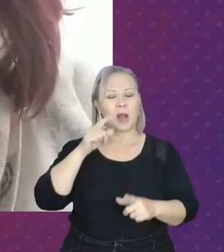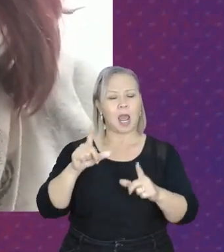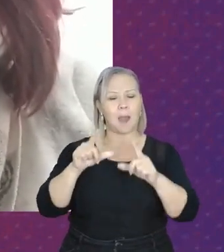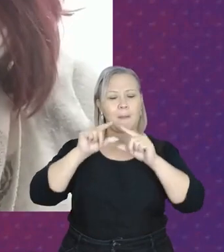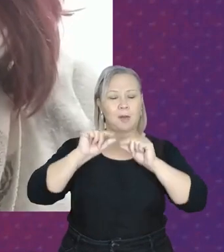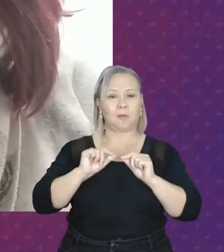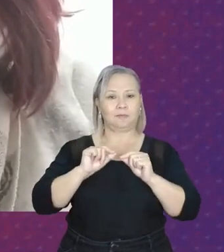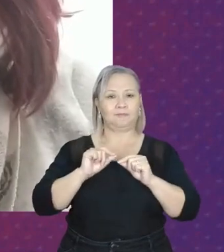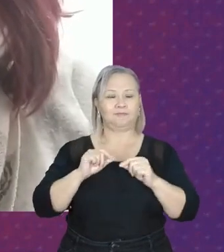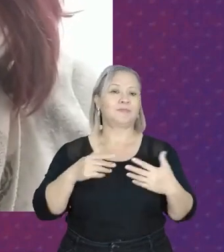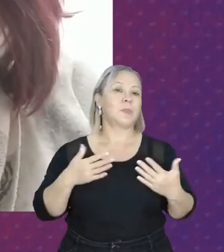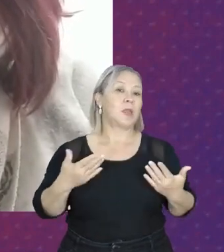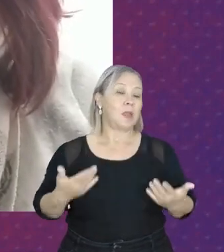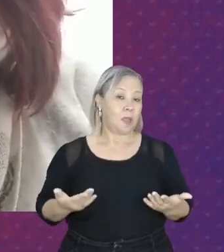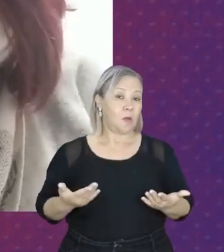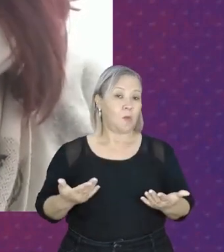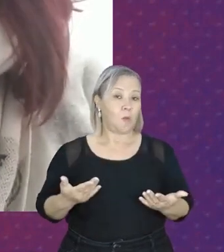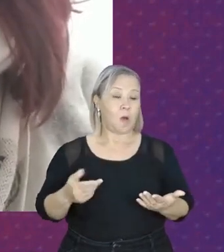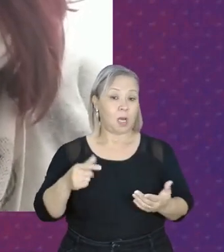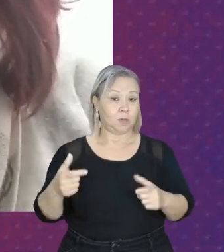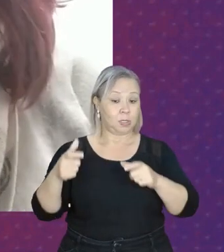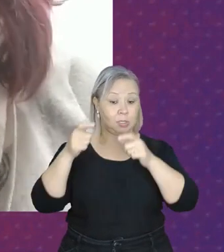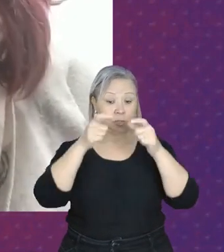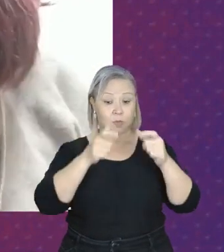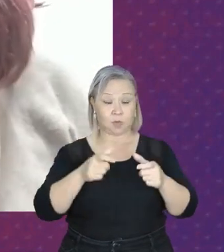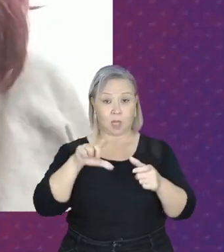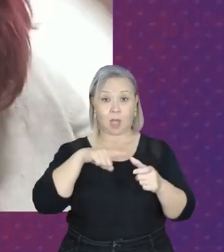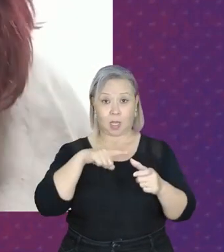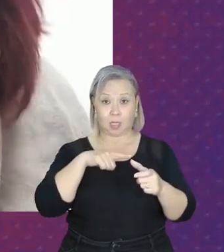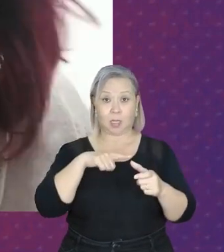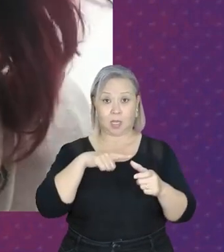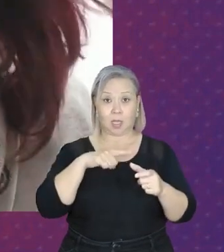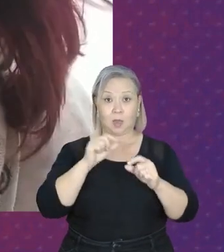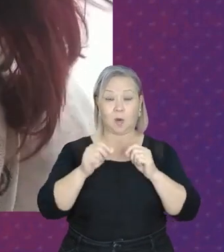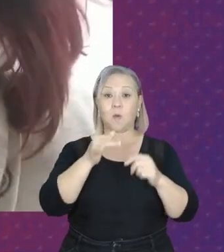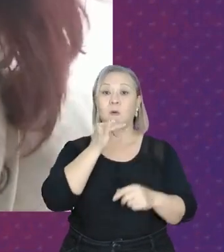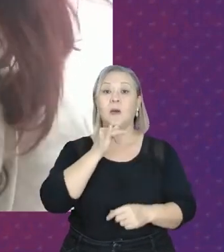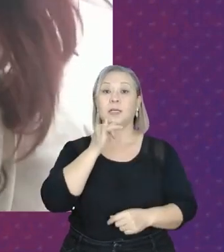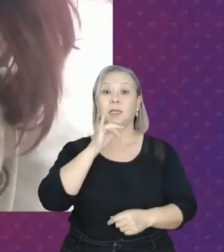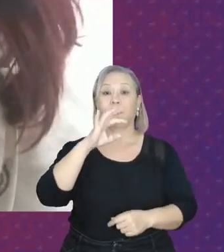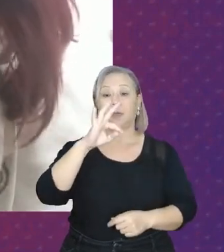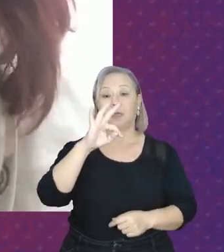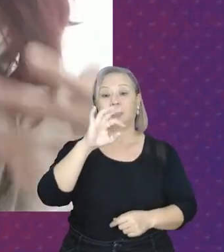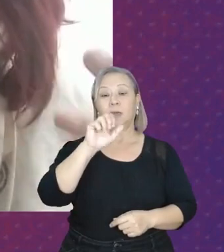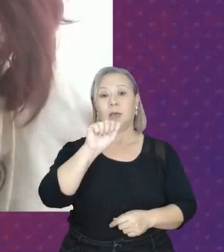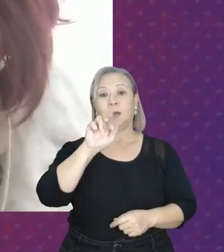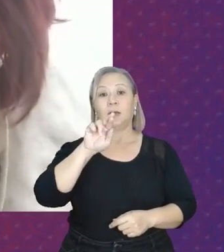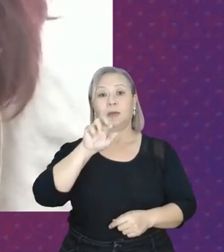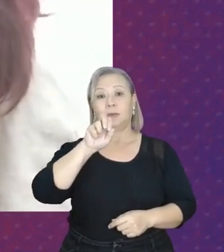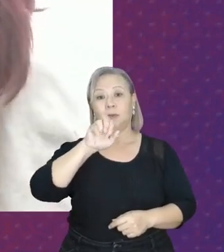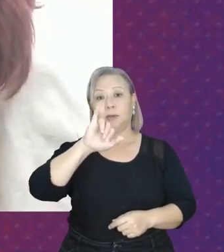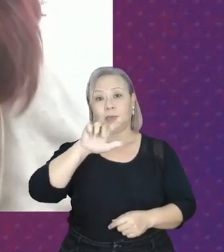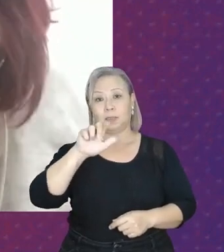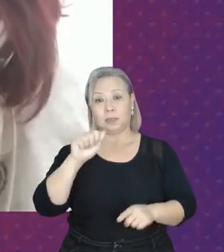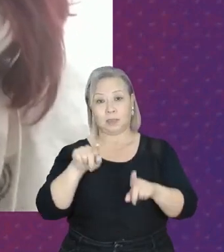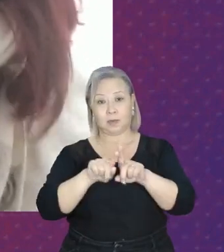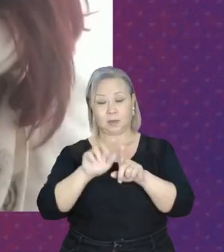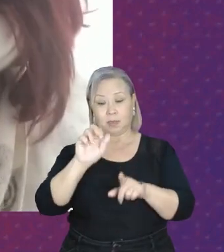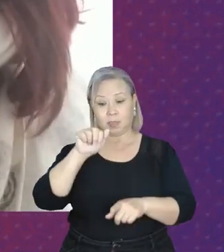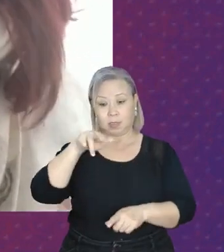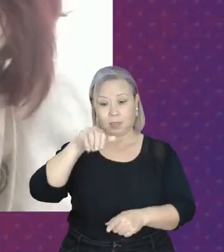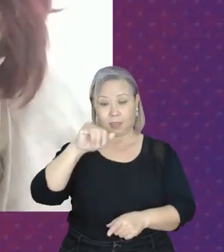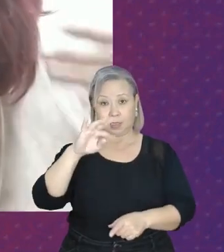ele existe, como a exemplo da Tarsila e da Anitta, que eram de uma